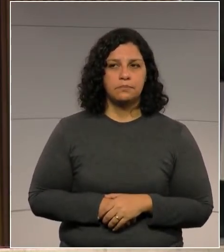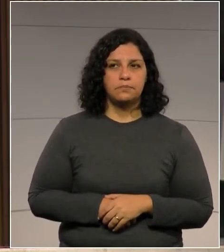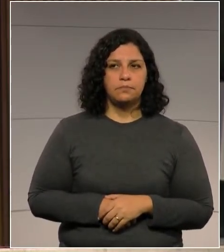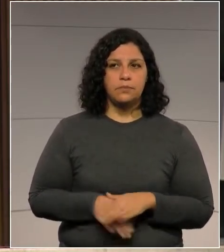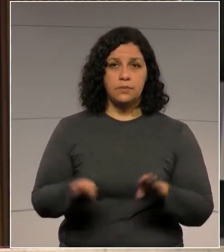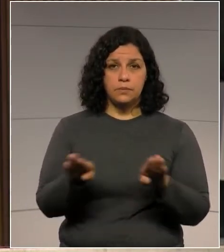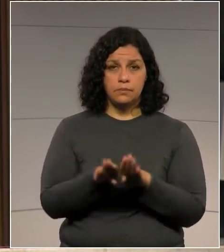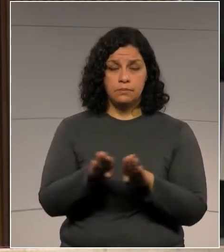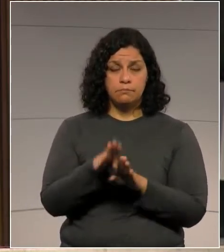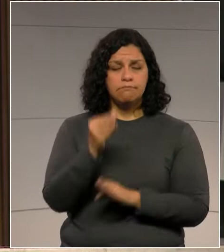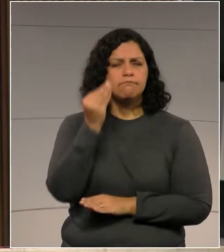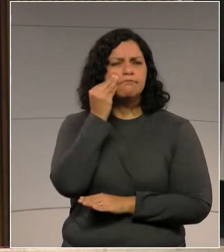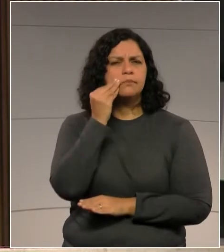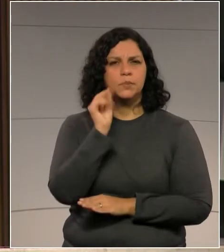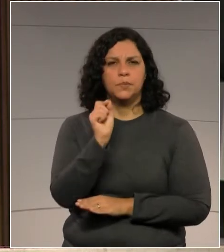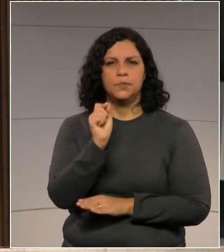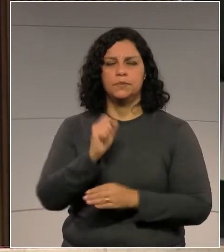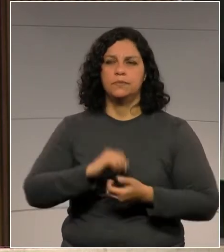implementar